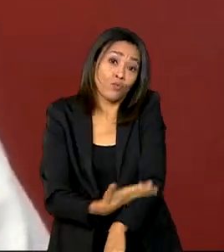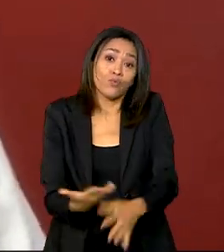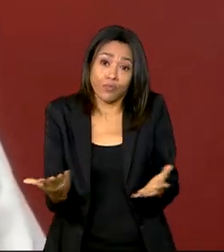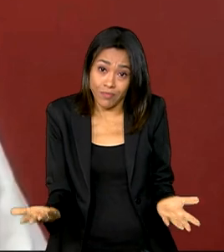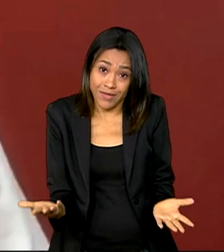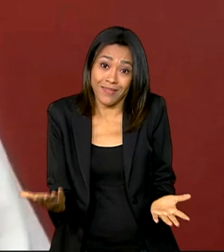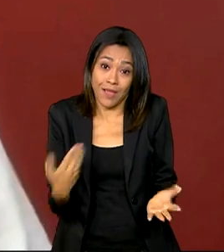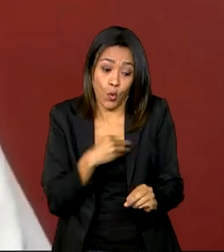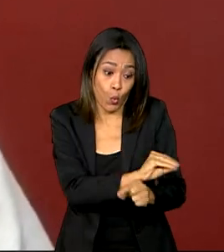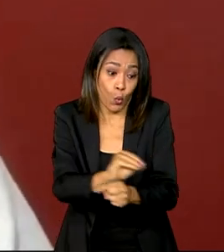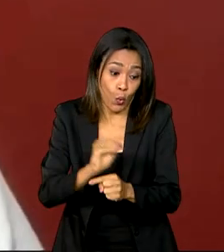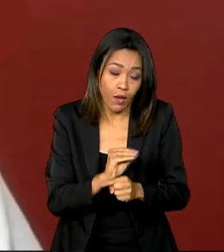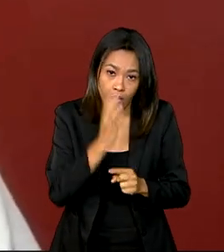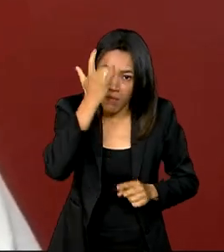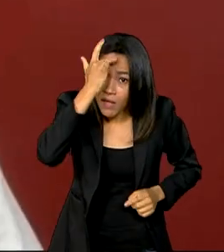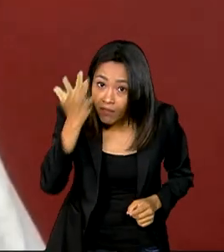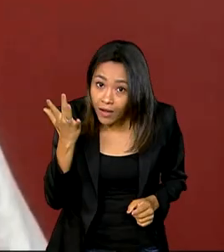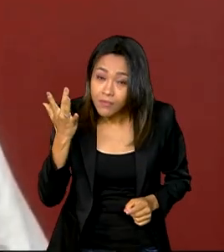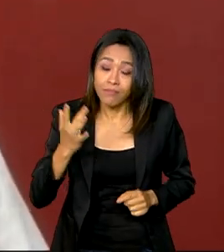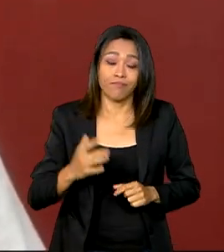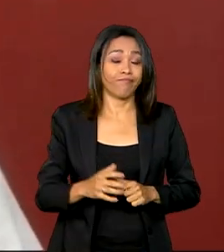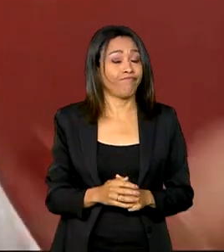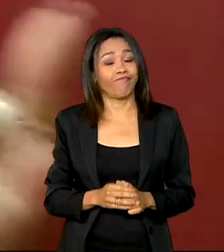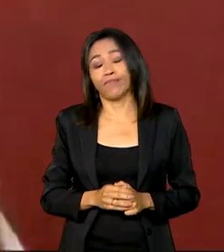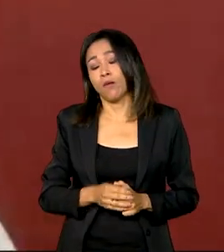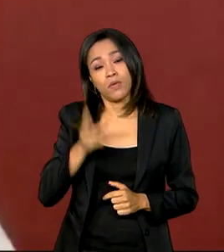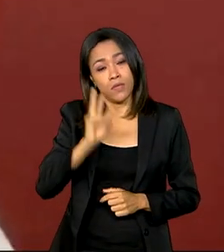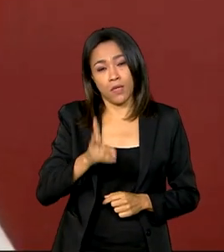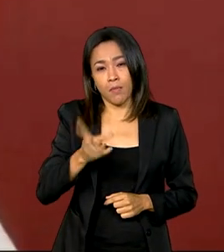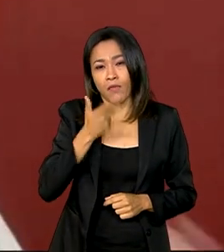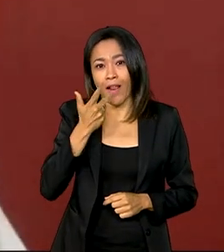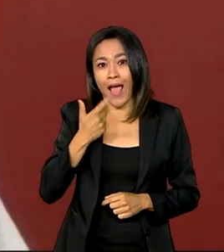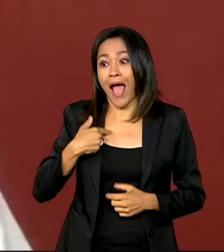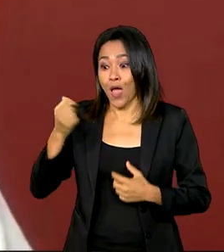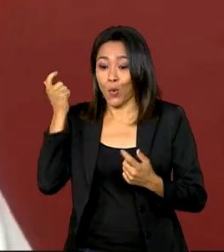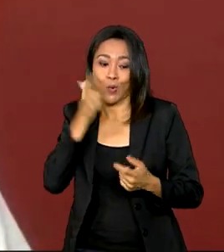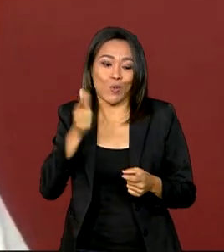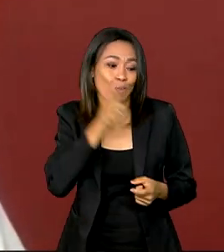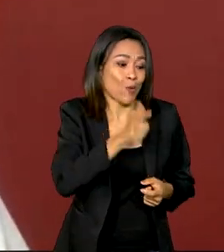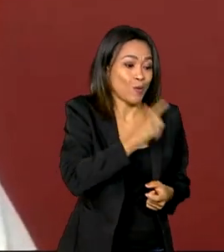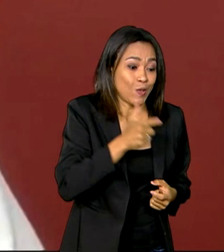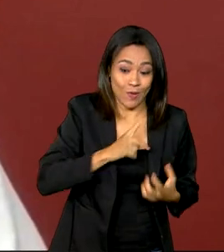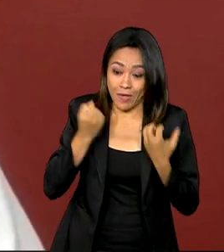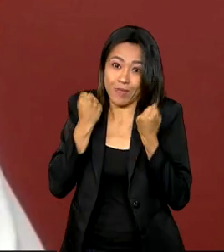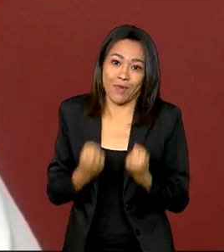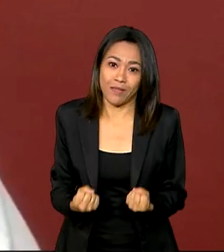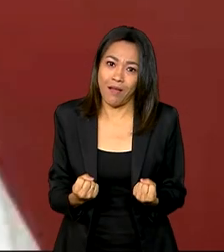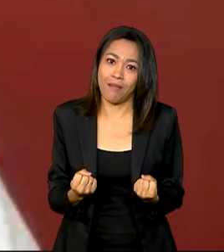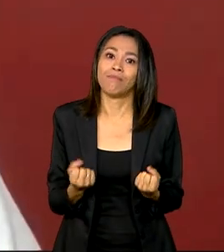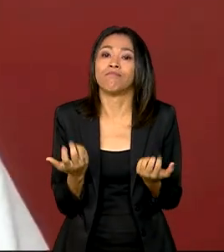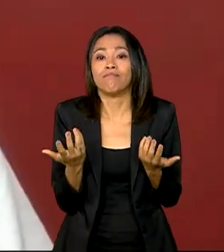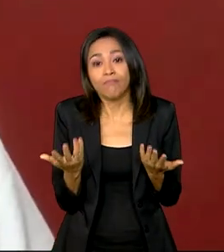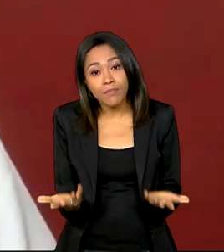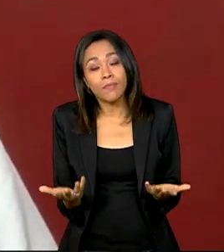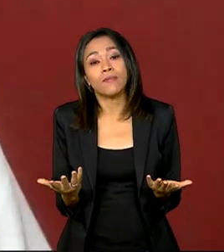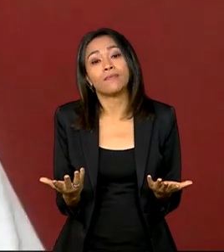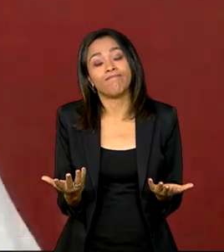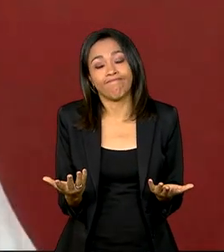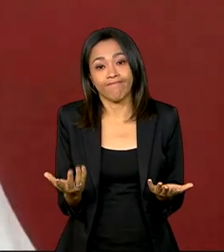não é fácil, né? É o que eu sempre digo, não é porque eu dou conta que não seja pesado. Então, assim,